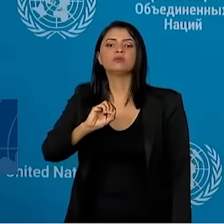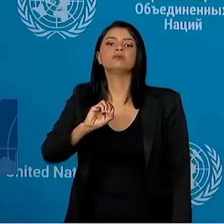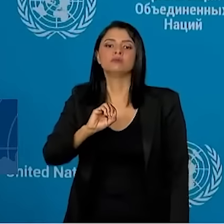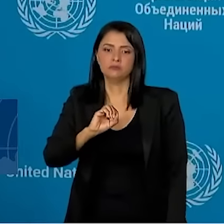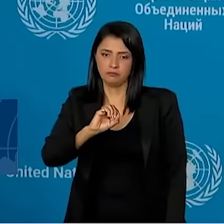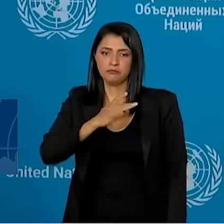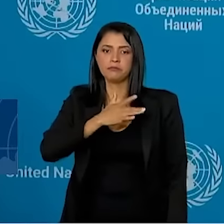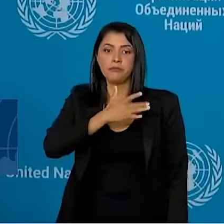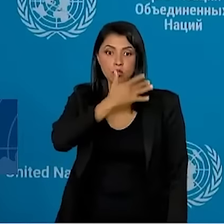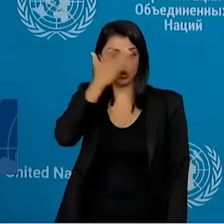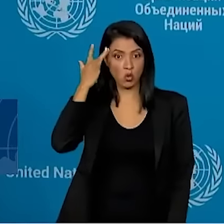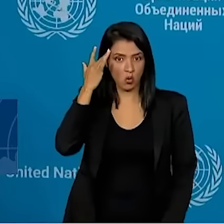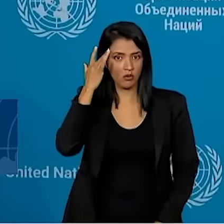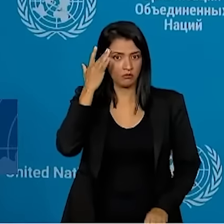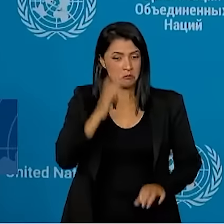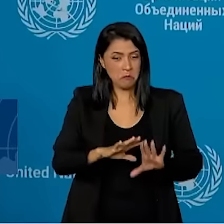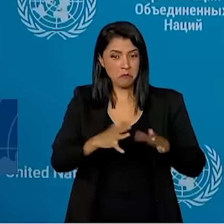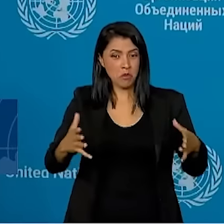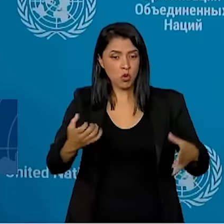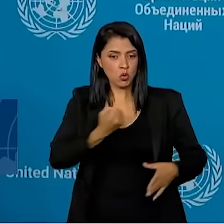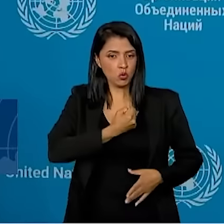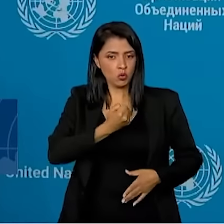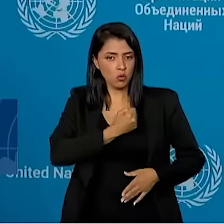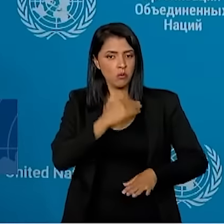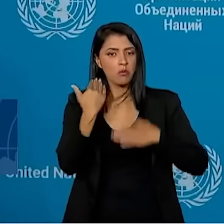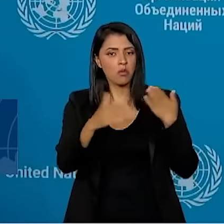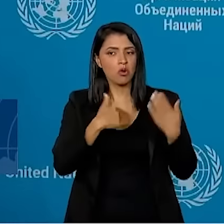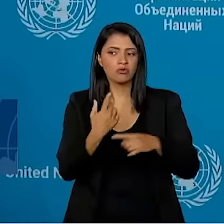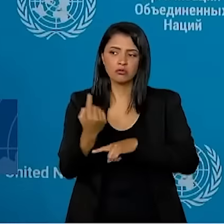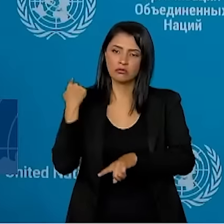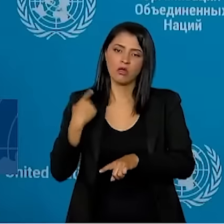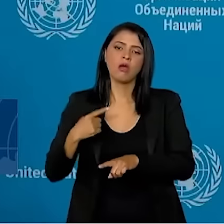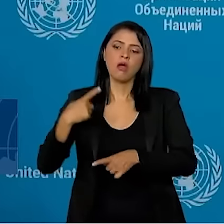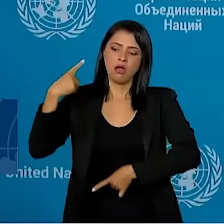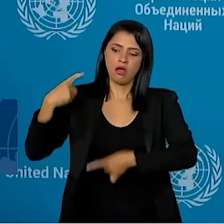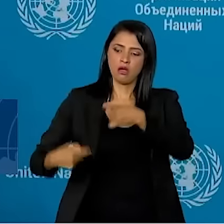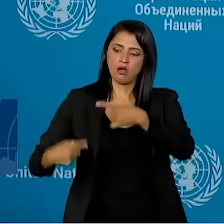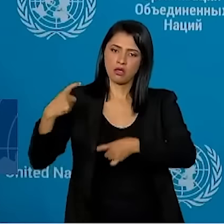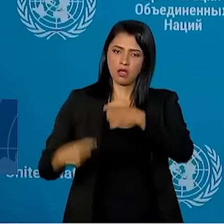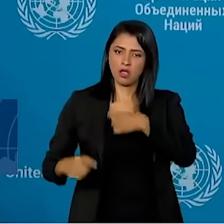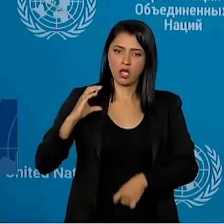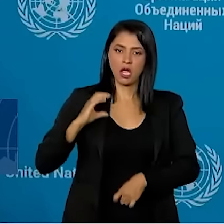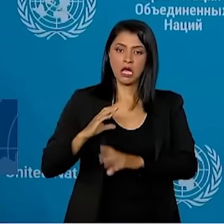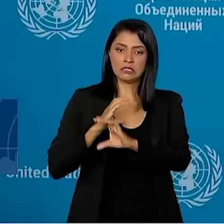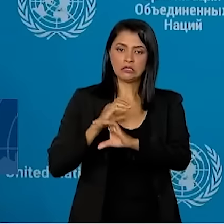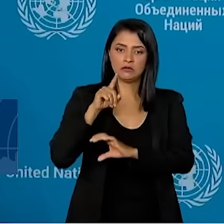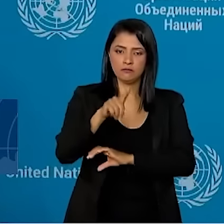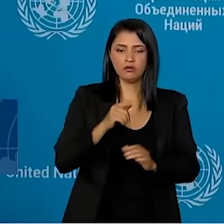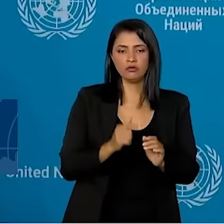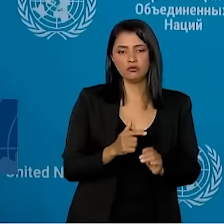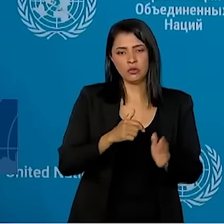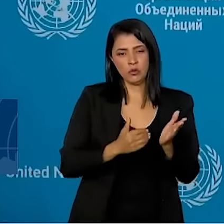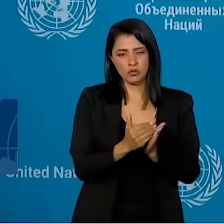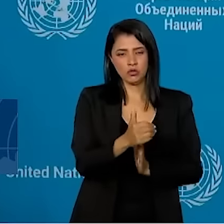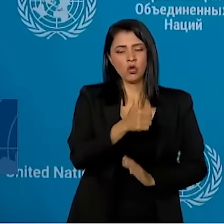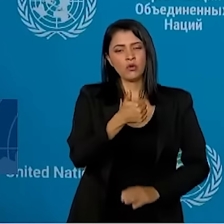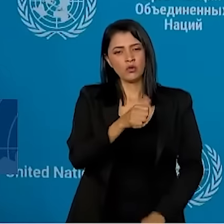número de mortes desde a Guerra Civil, que durou entre 1975 e 1990.